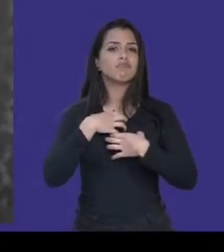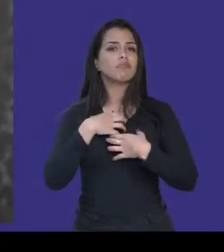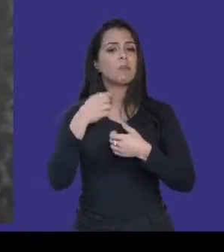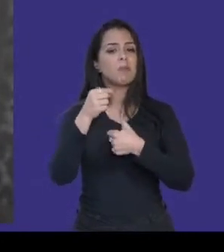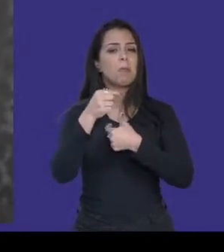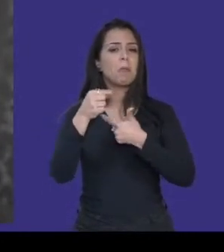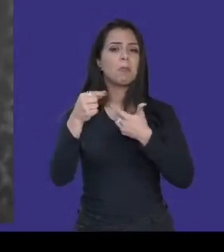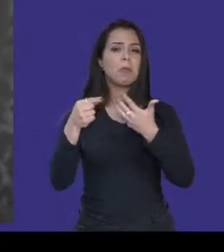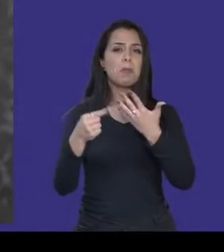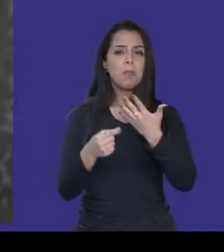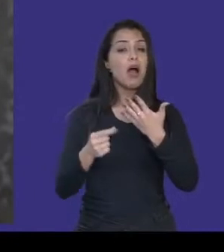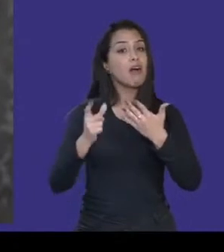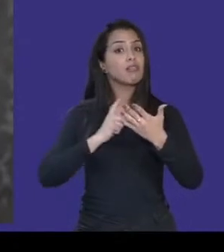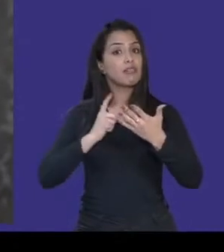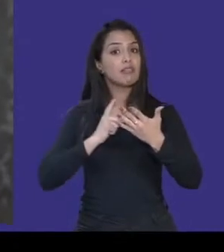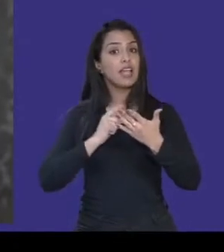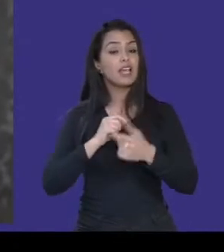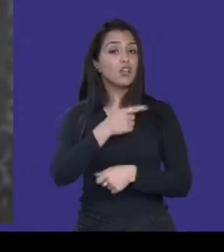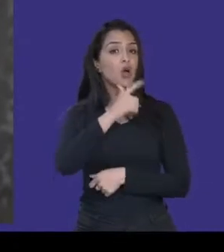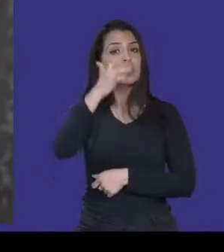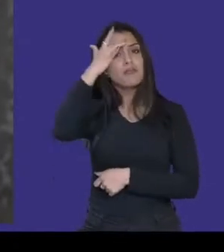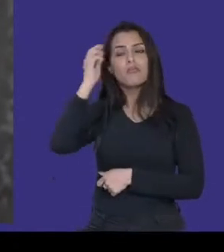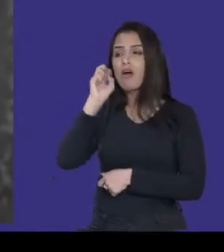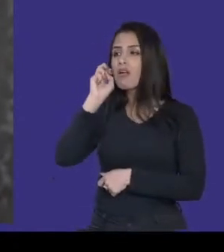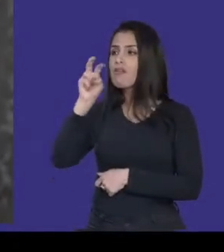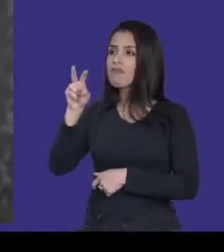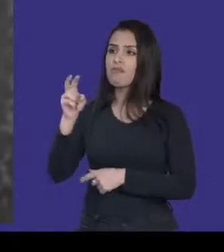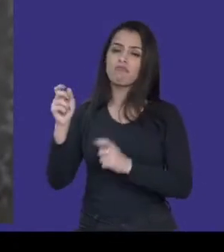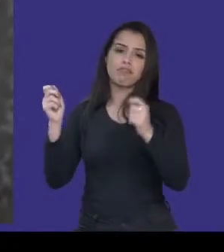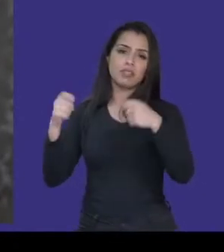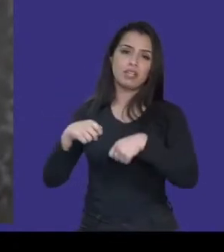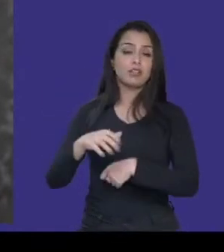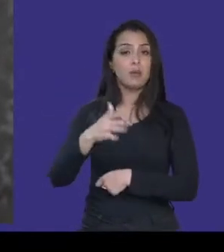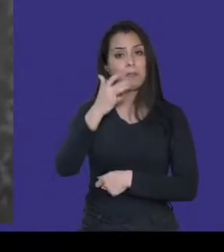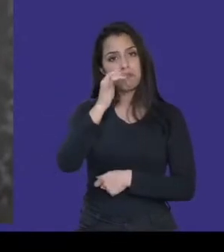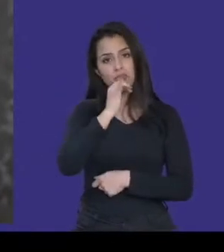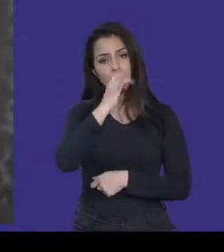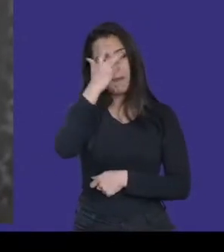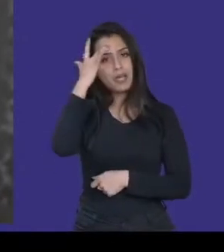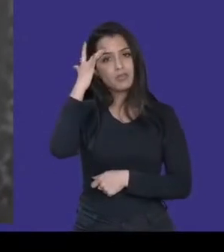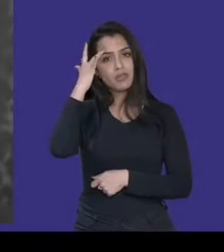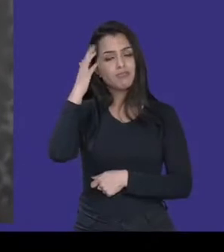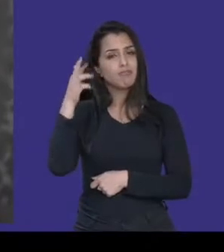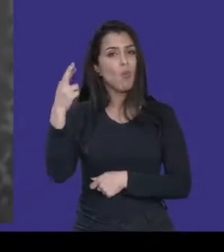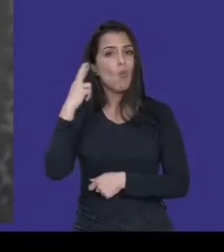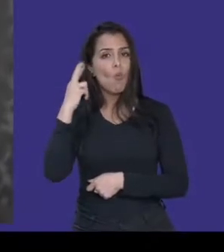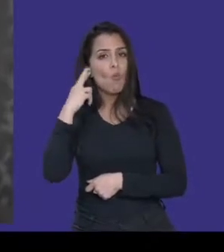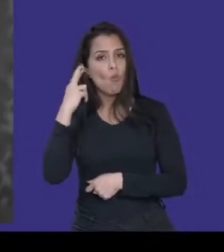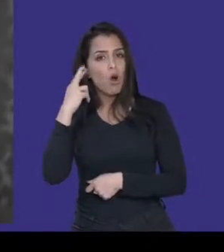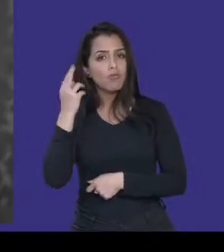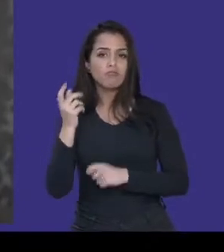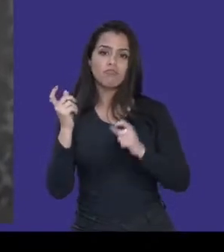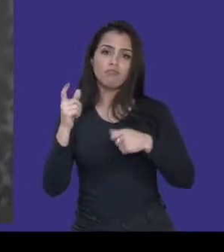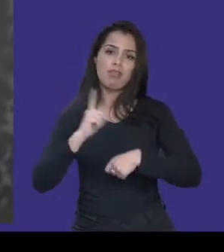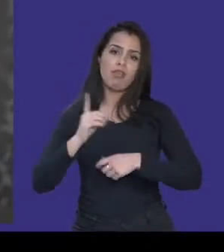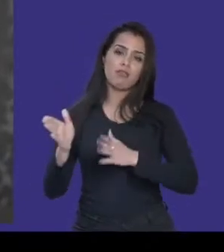transmitem, né? Então, para quem não consegue ouvir, o clima e o conteúdo daquele podcast.